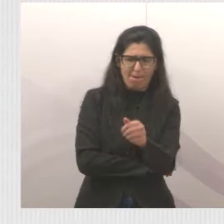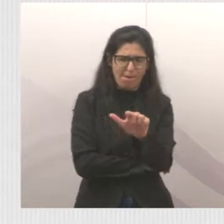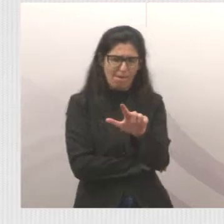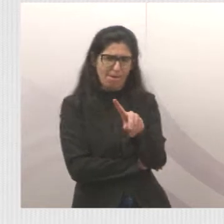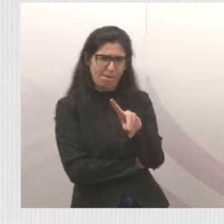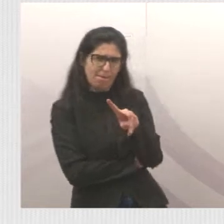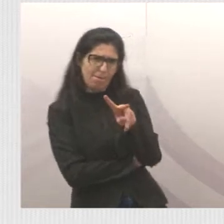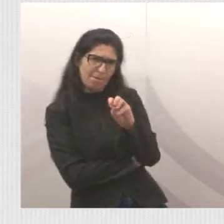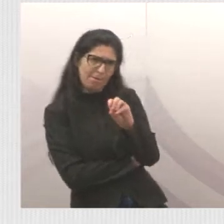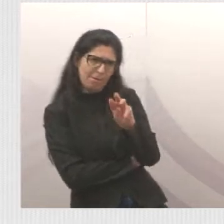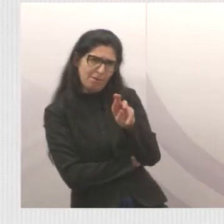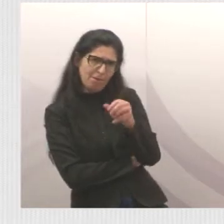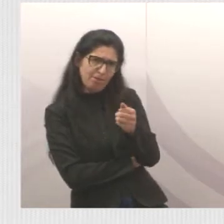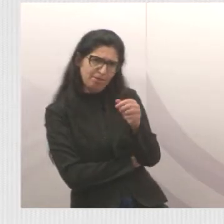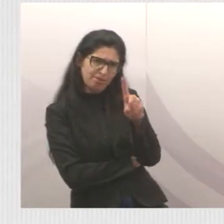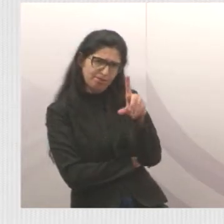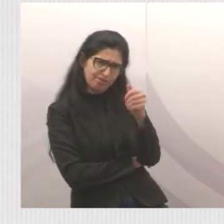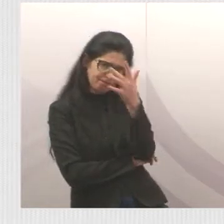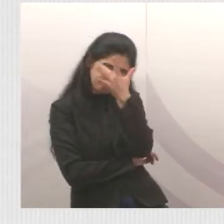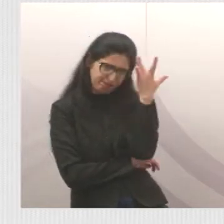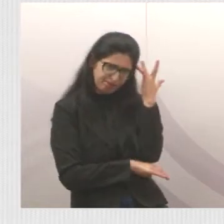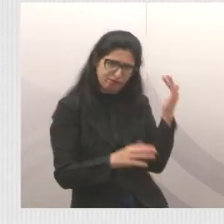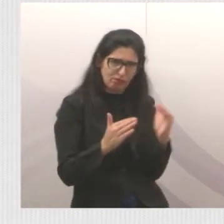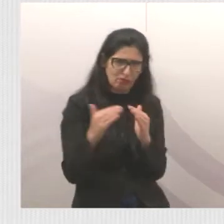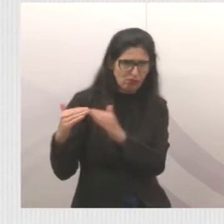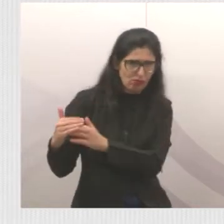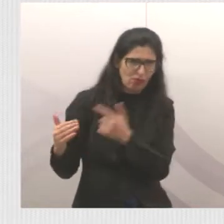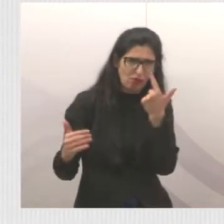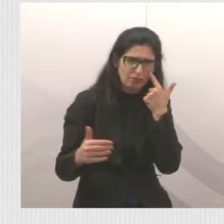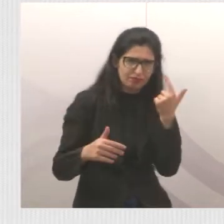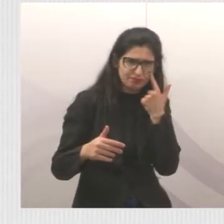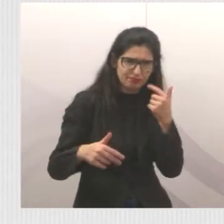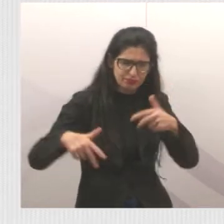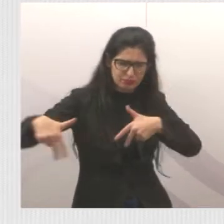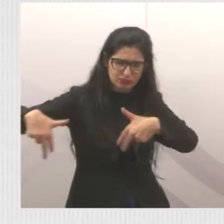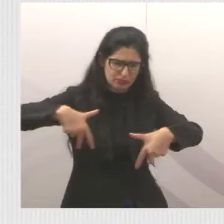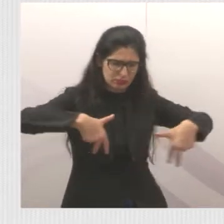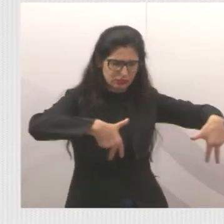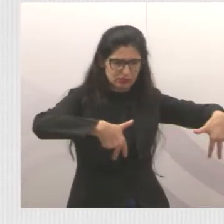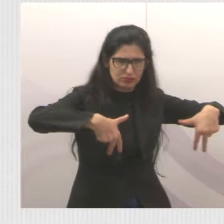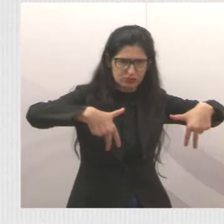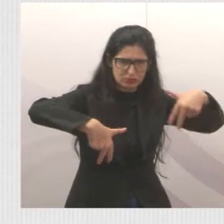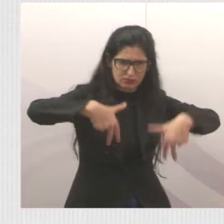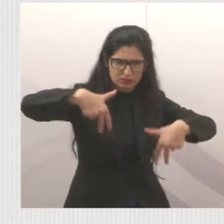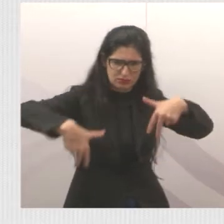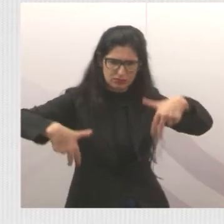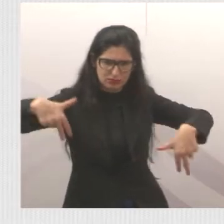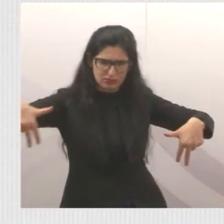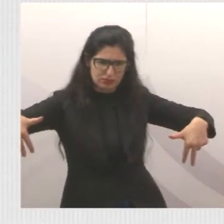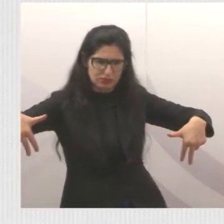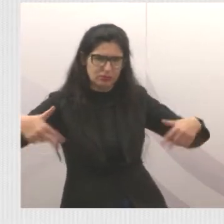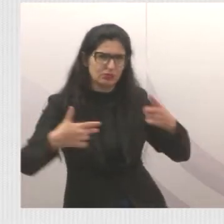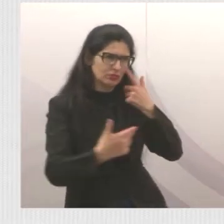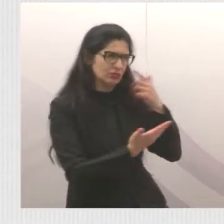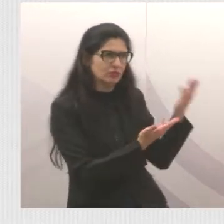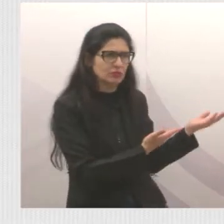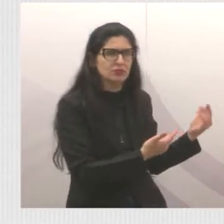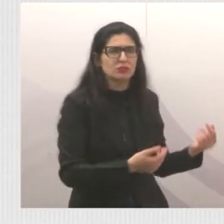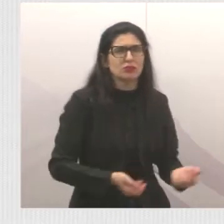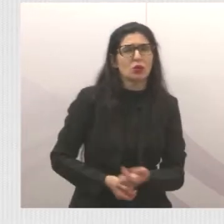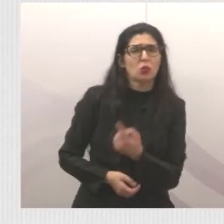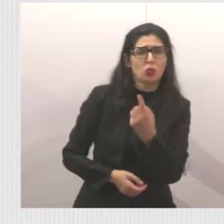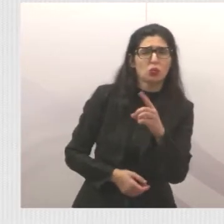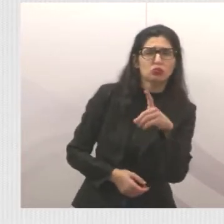foto aí, está os moradores também lá, e ali trouxe um transtorno muito grande, que não passava por ali, tinha que passar pelo 1º de